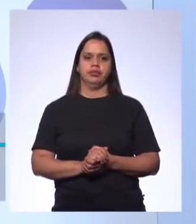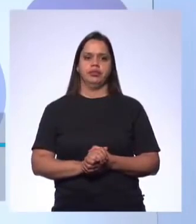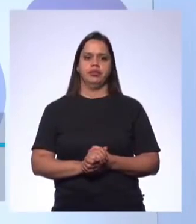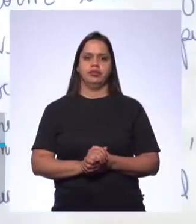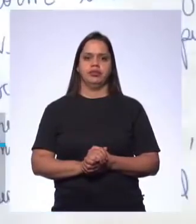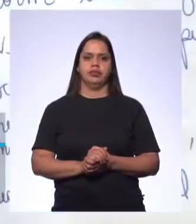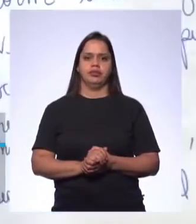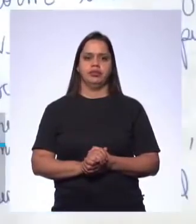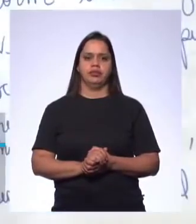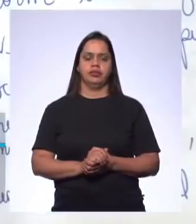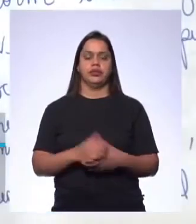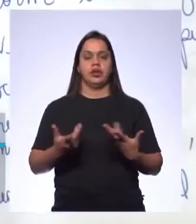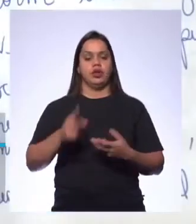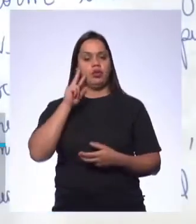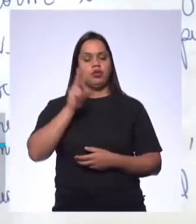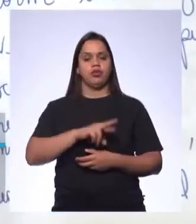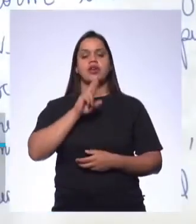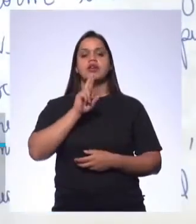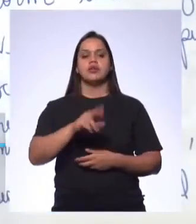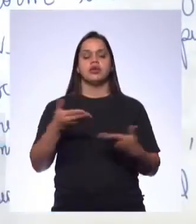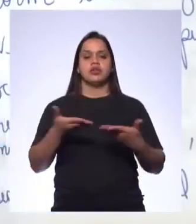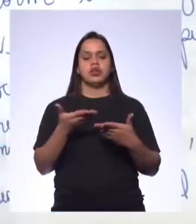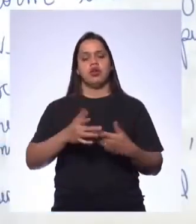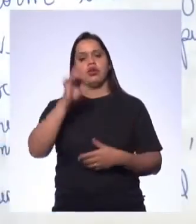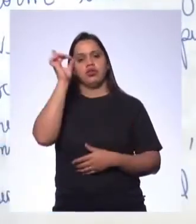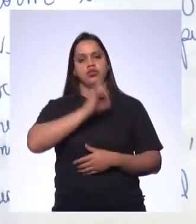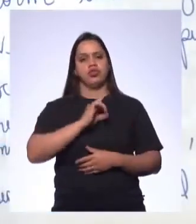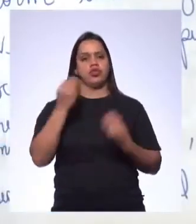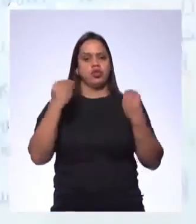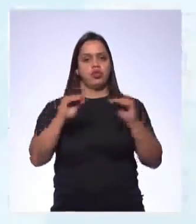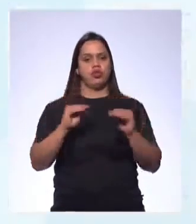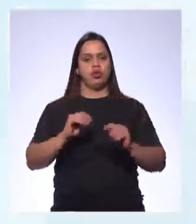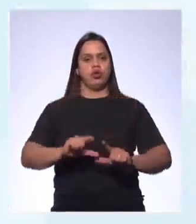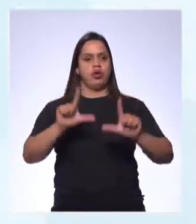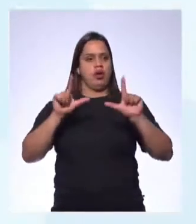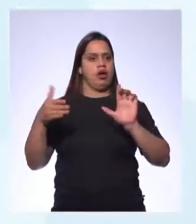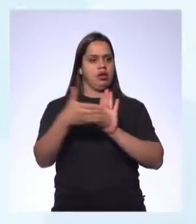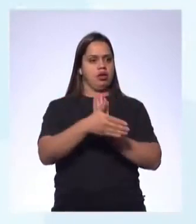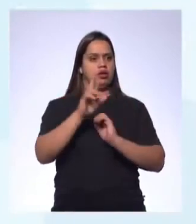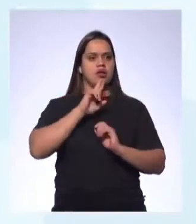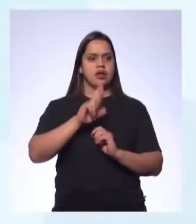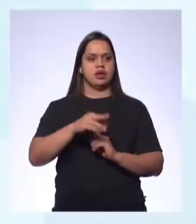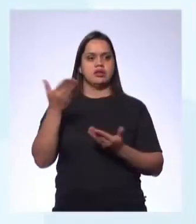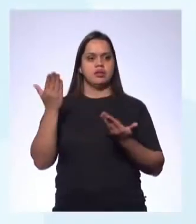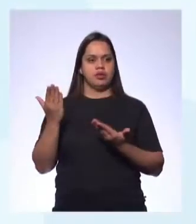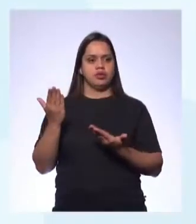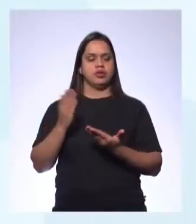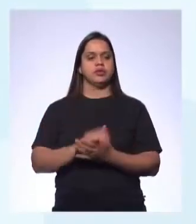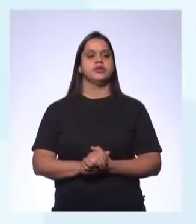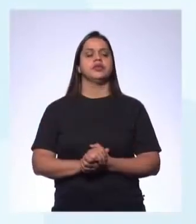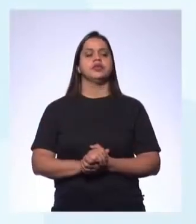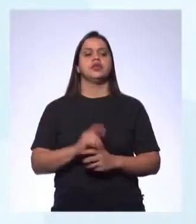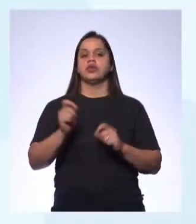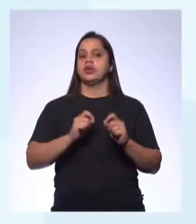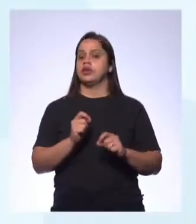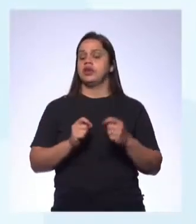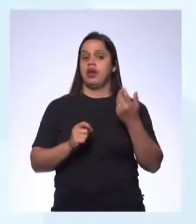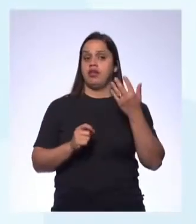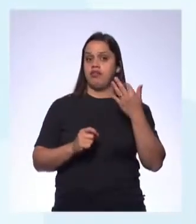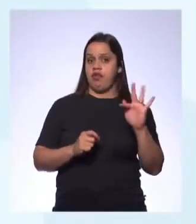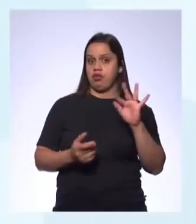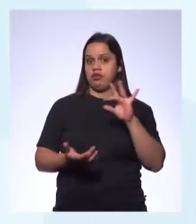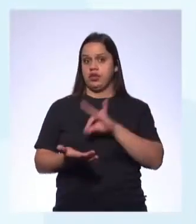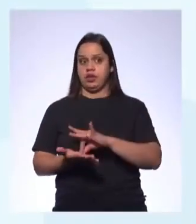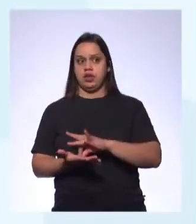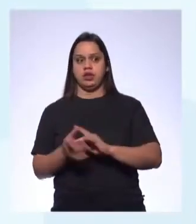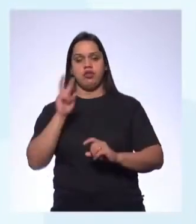Bom, então vamos verificar as respostas. O diretor vai colocar aí no slide, né? Quais são as respostas aí? O que que é falso e verdadeiro, tá